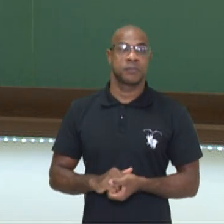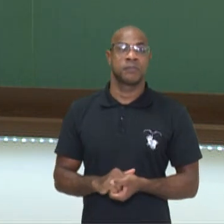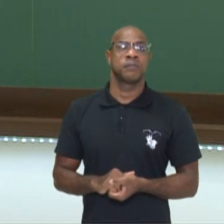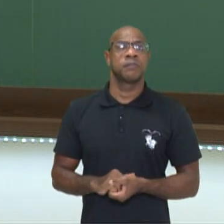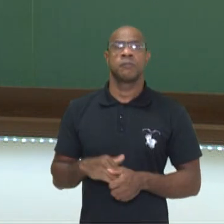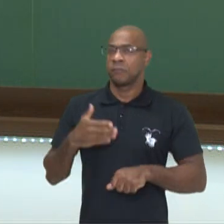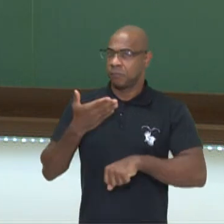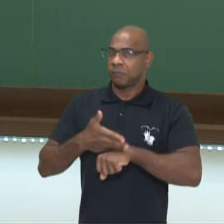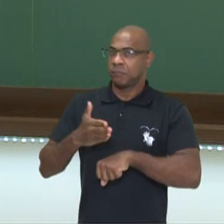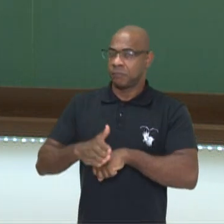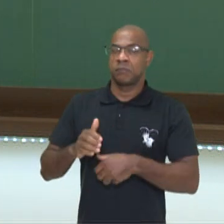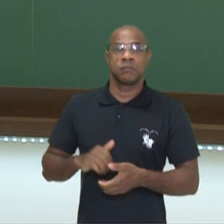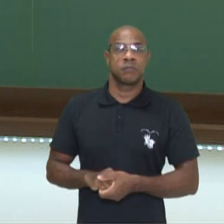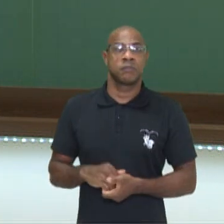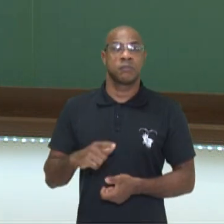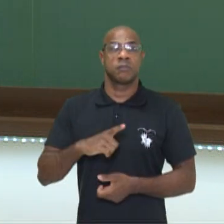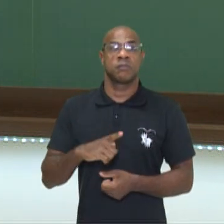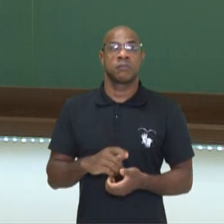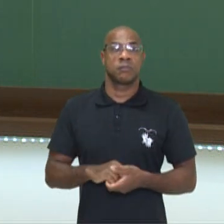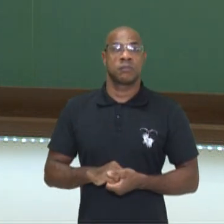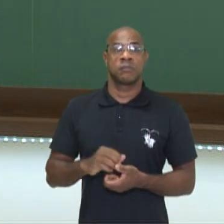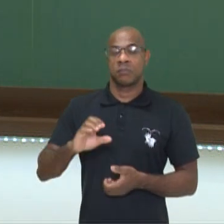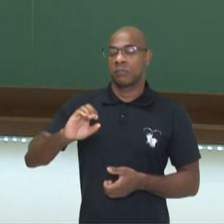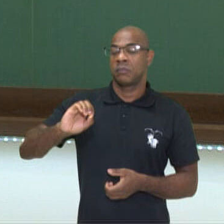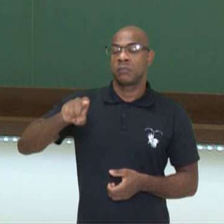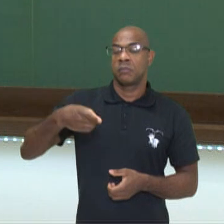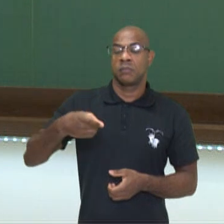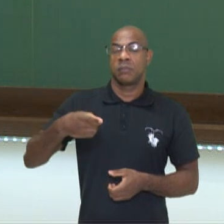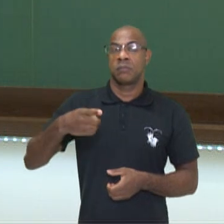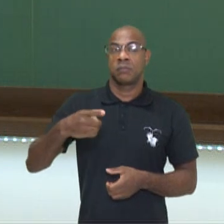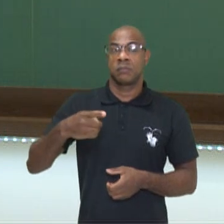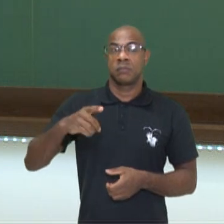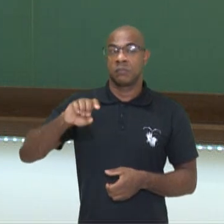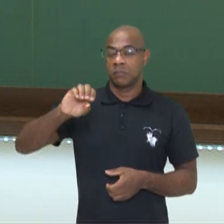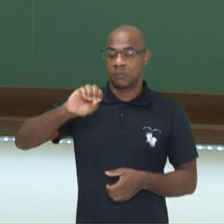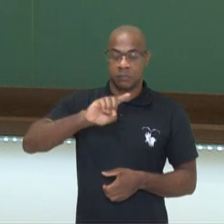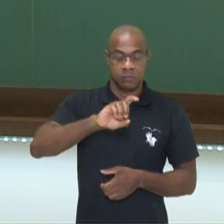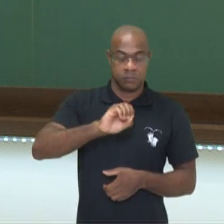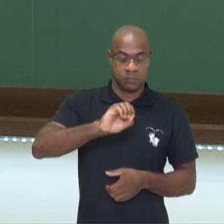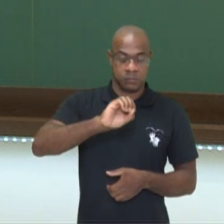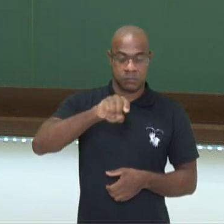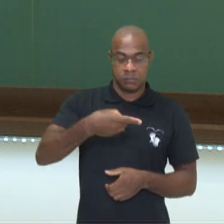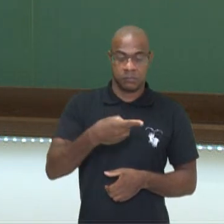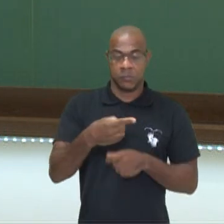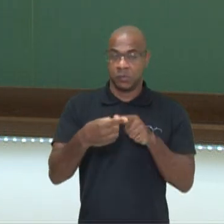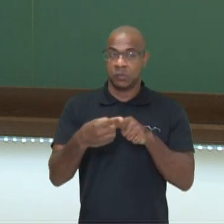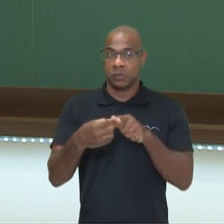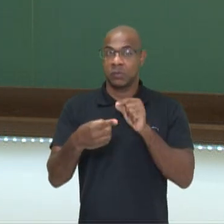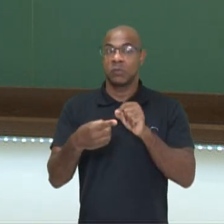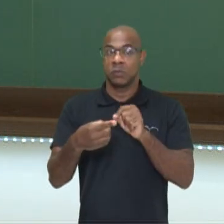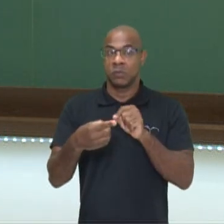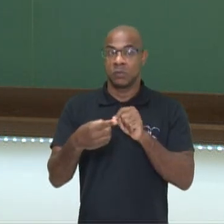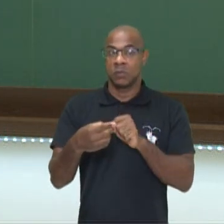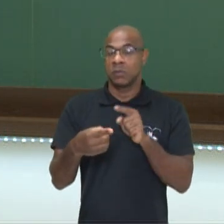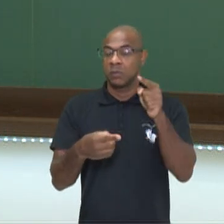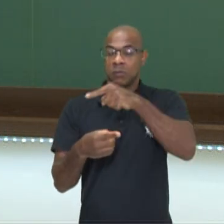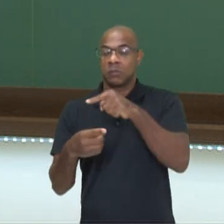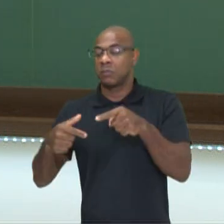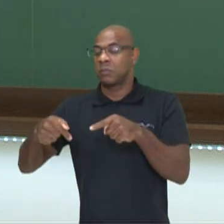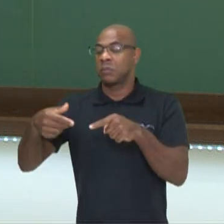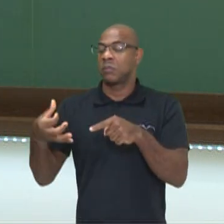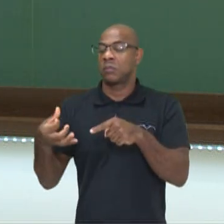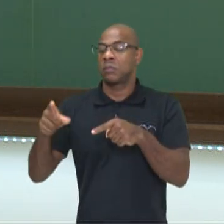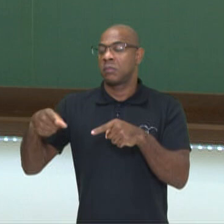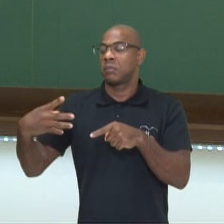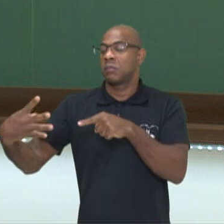Eu quero a forma decimal do 76,4%. A forma decimal do 76,4%